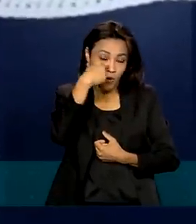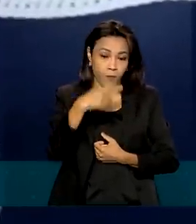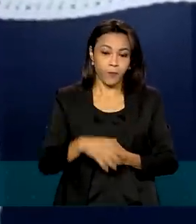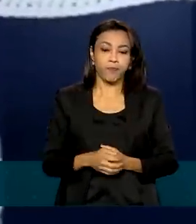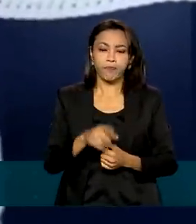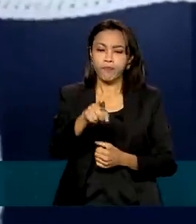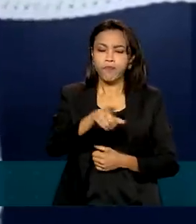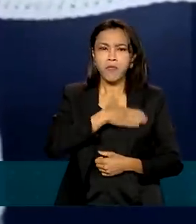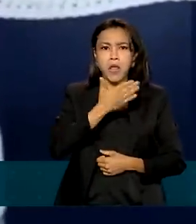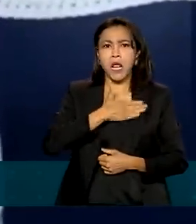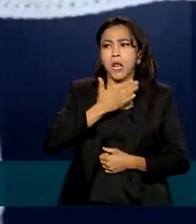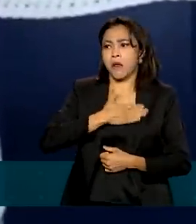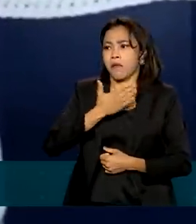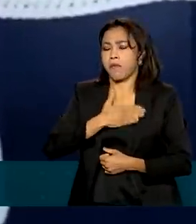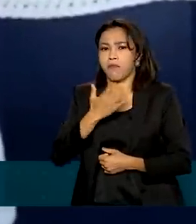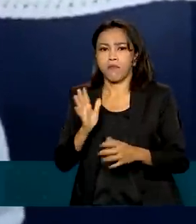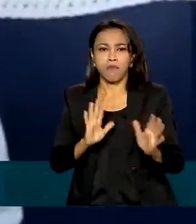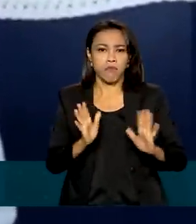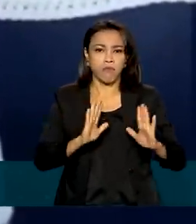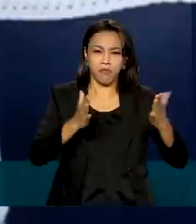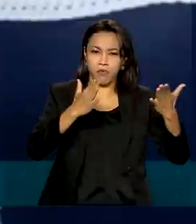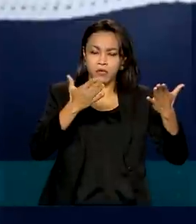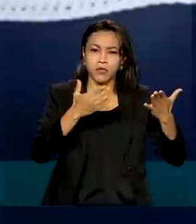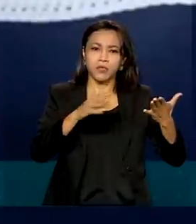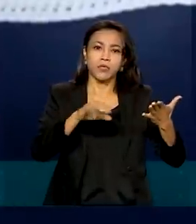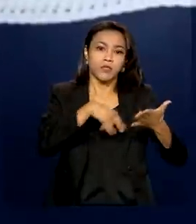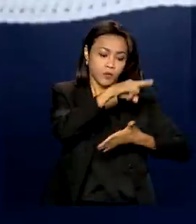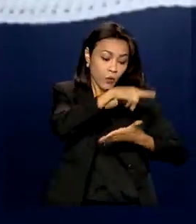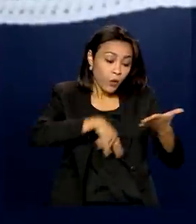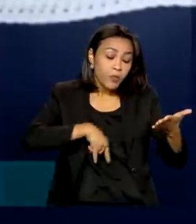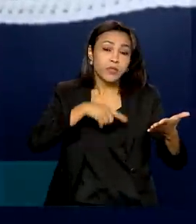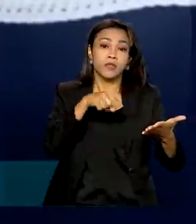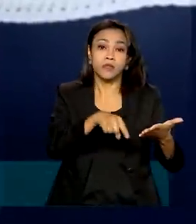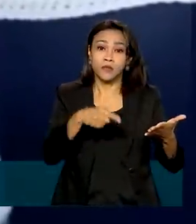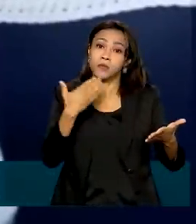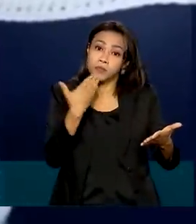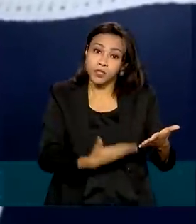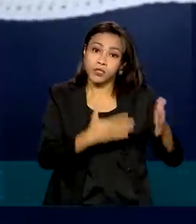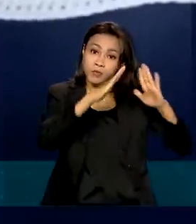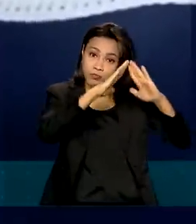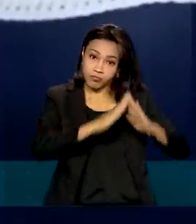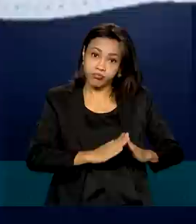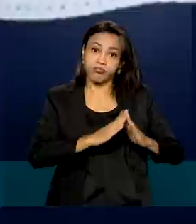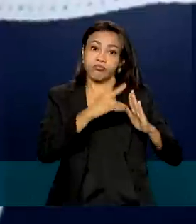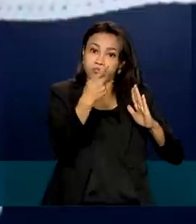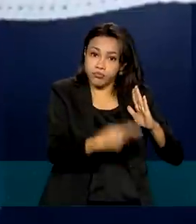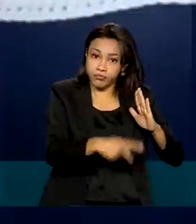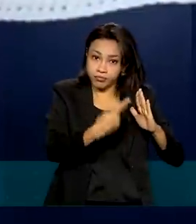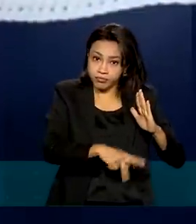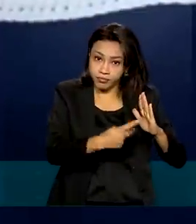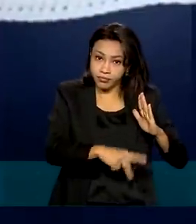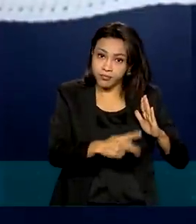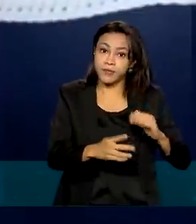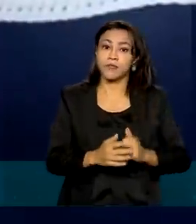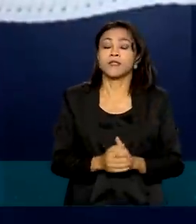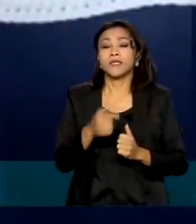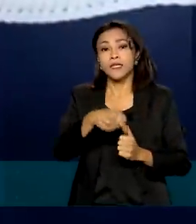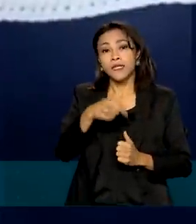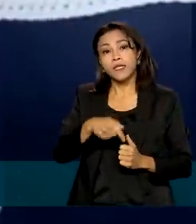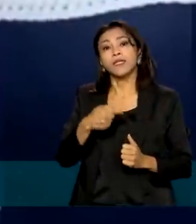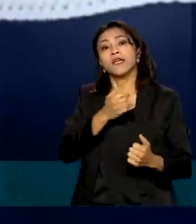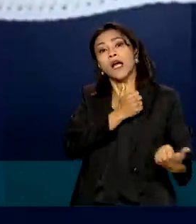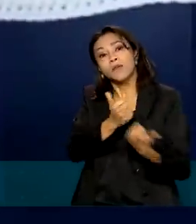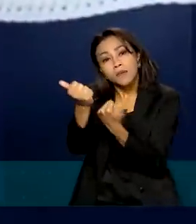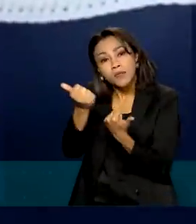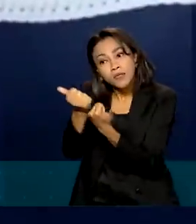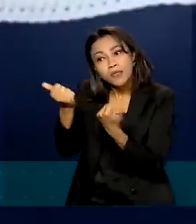refúgio ou residência atualizados com tantas organizações que abrem os braços para nos ajudar